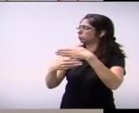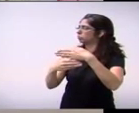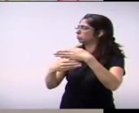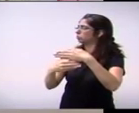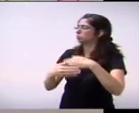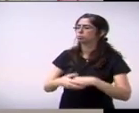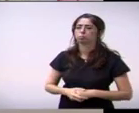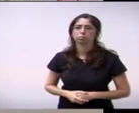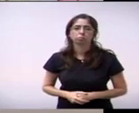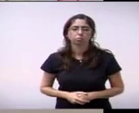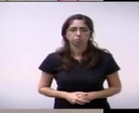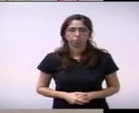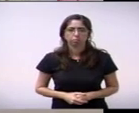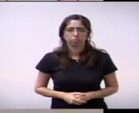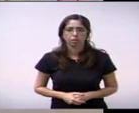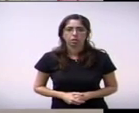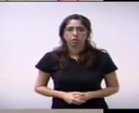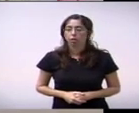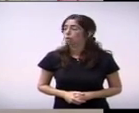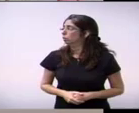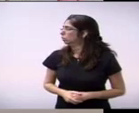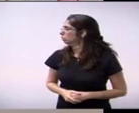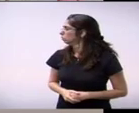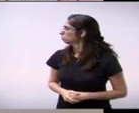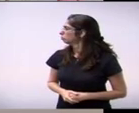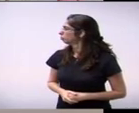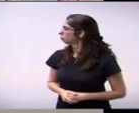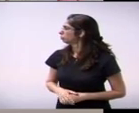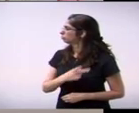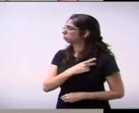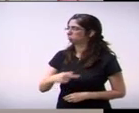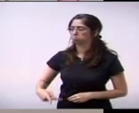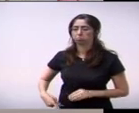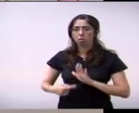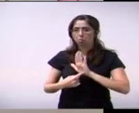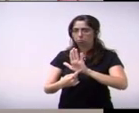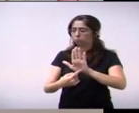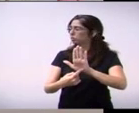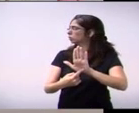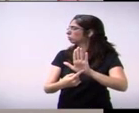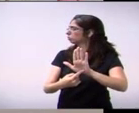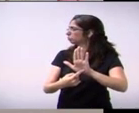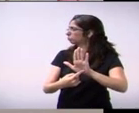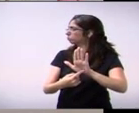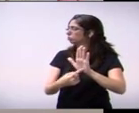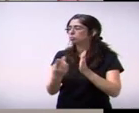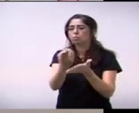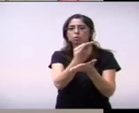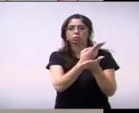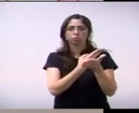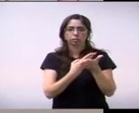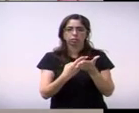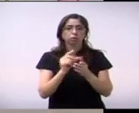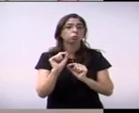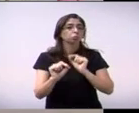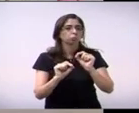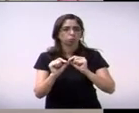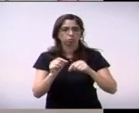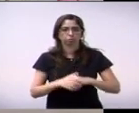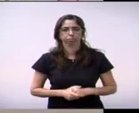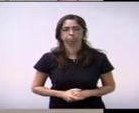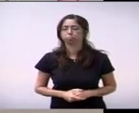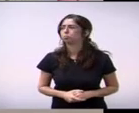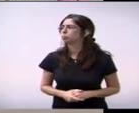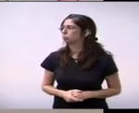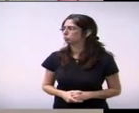senhor presidente novos colegas população e aqueles que estão pela internet esse é o slide que fala